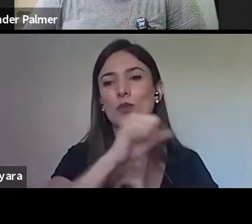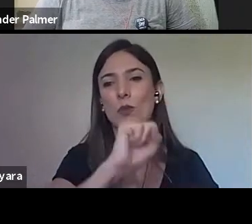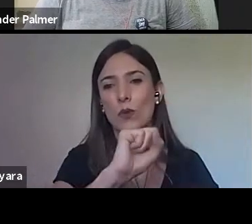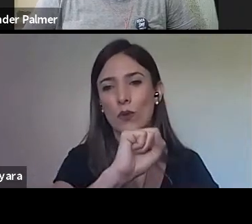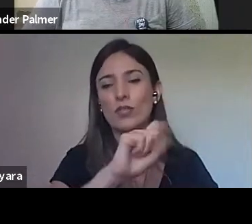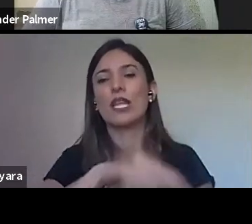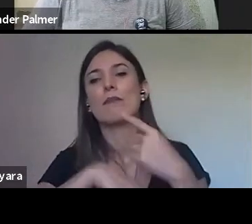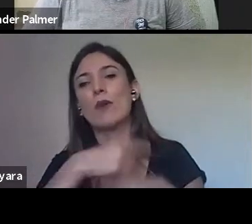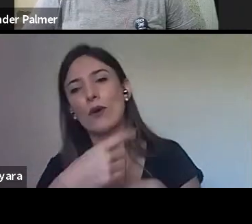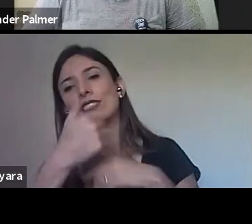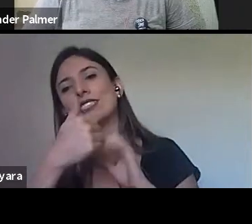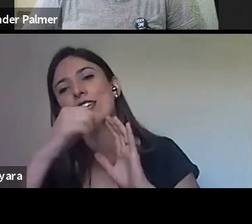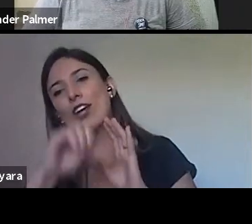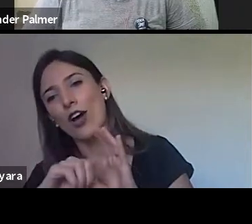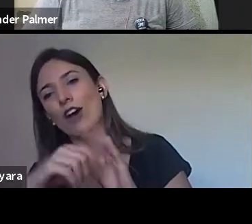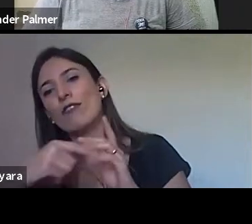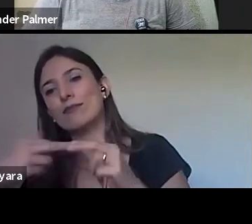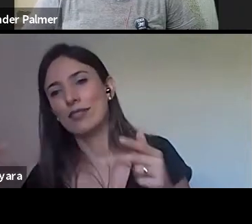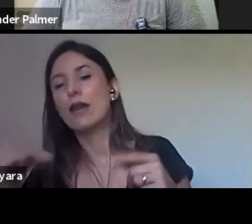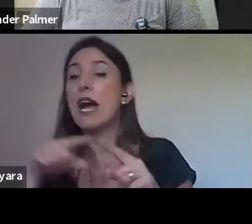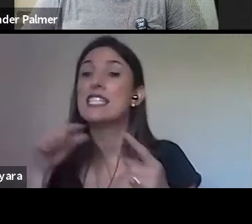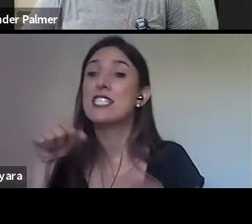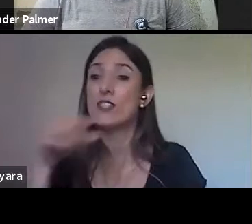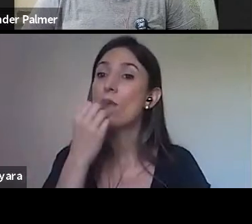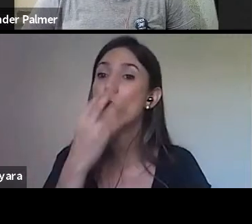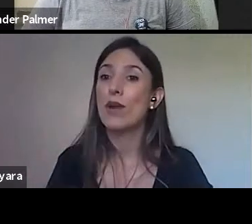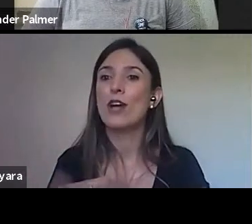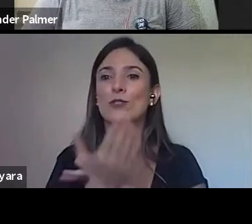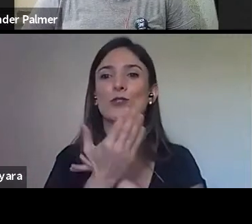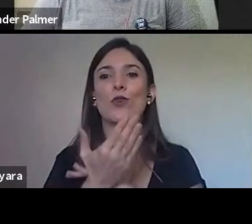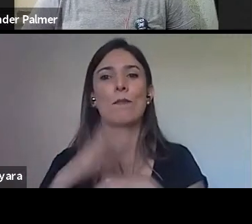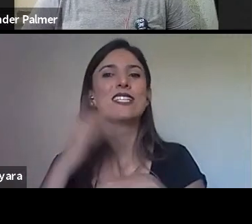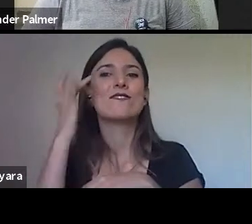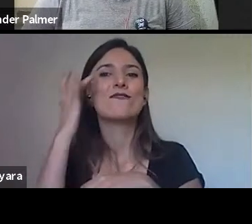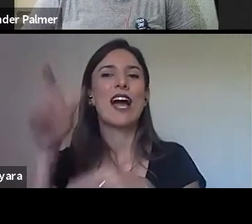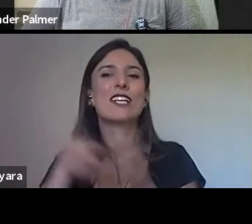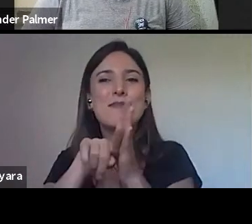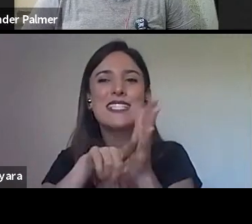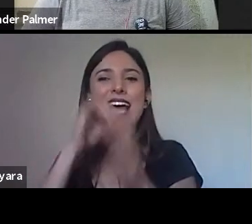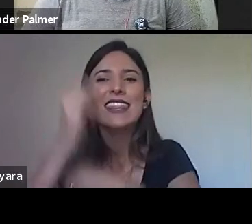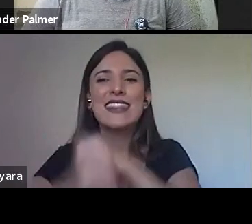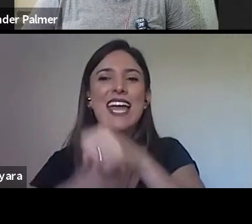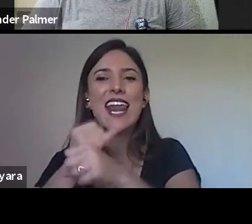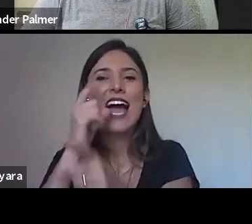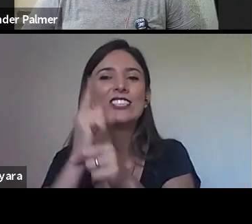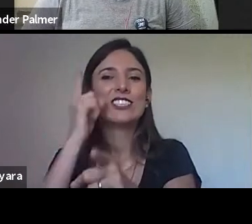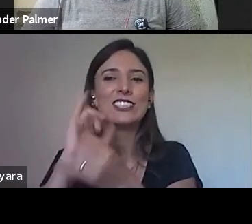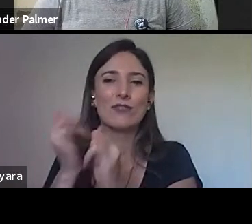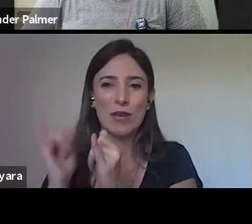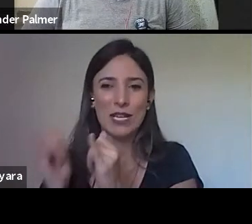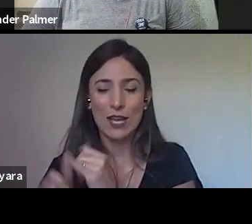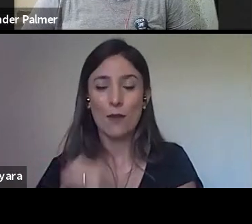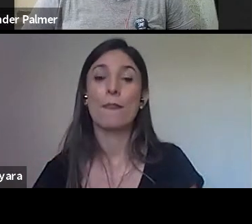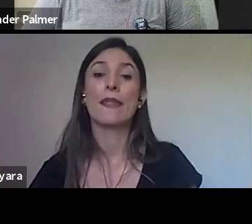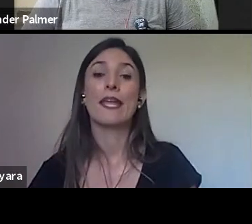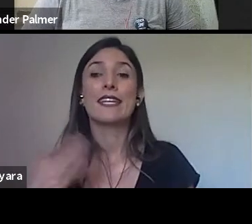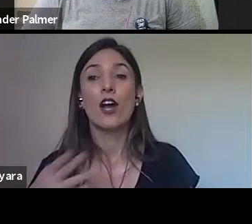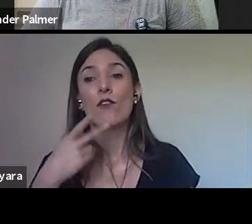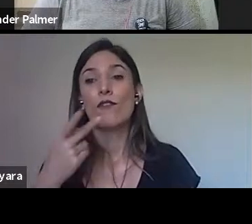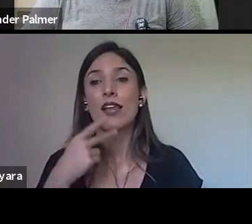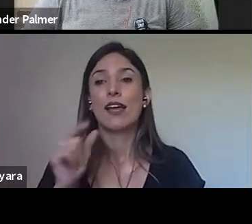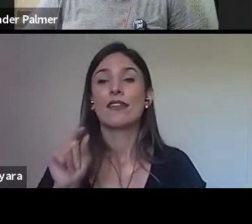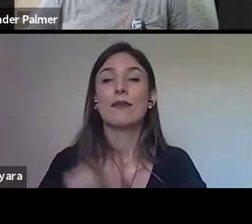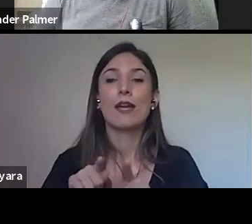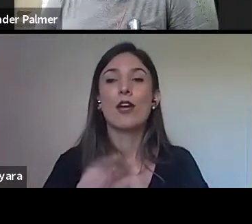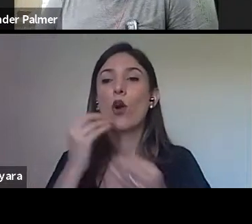Um movimento mais recolhado ajudou muito a gente, tá? Então, talvez, e aí eu vou falar de uma facilidade do recurso,